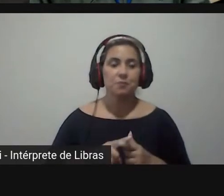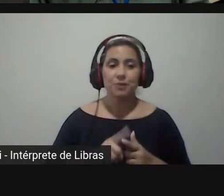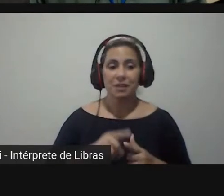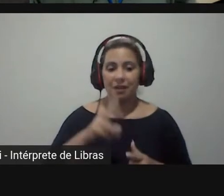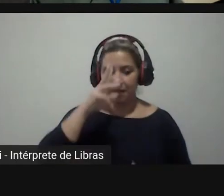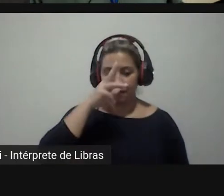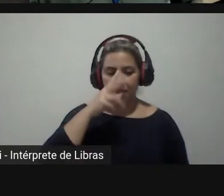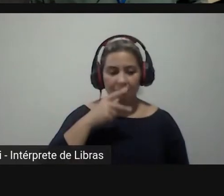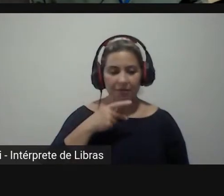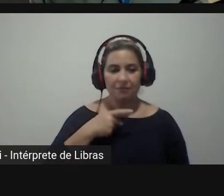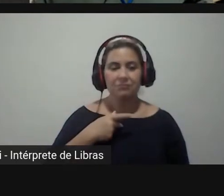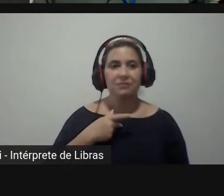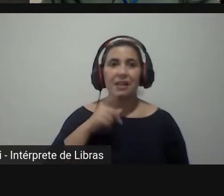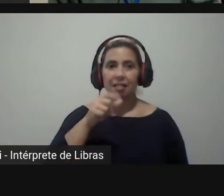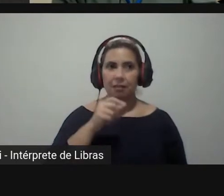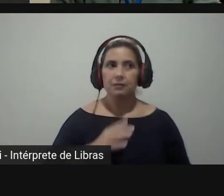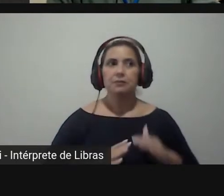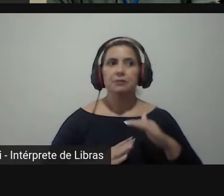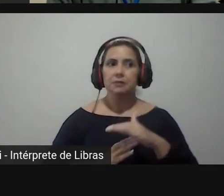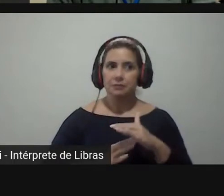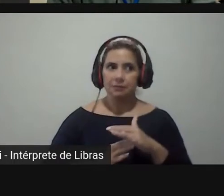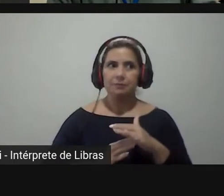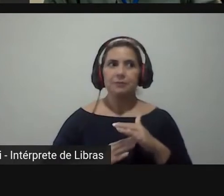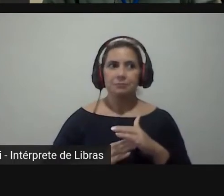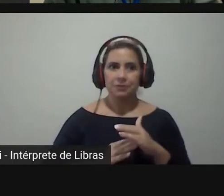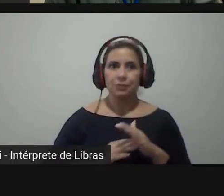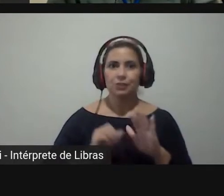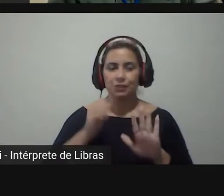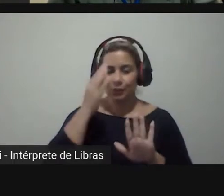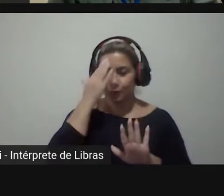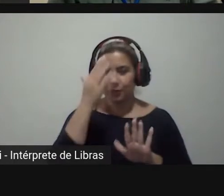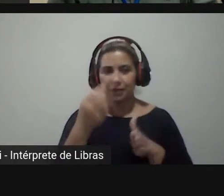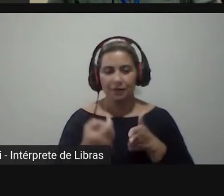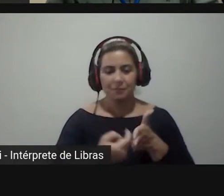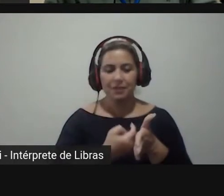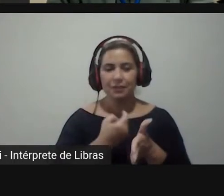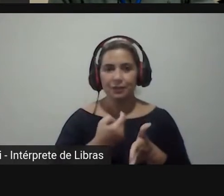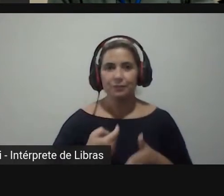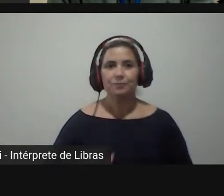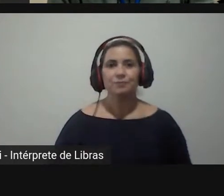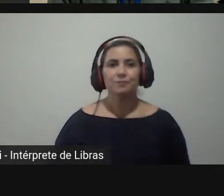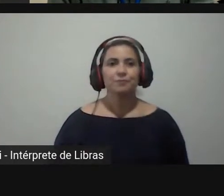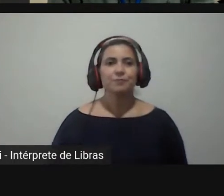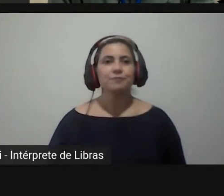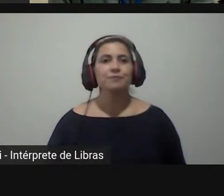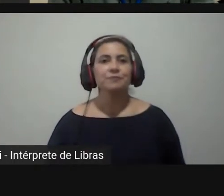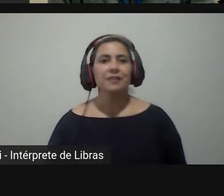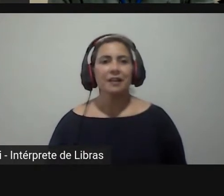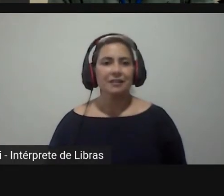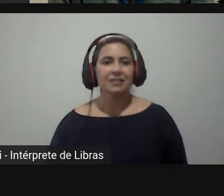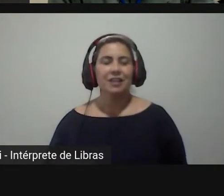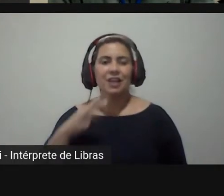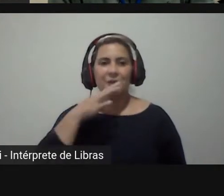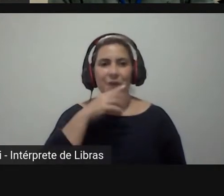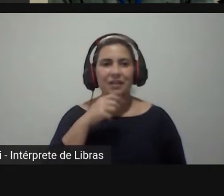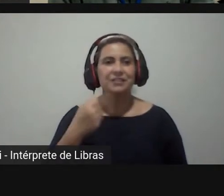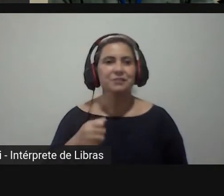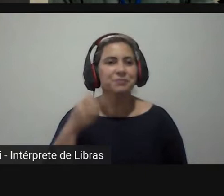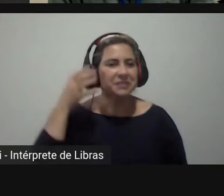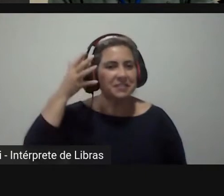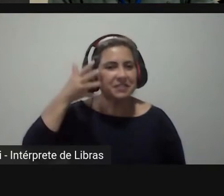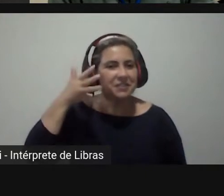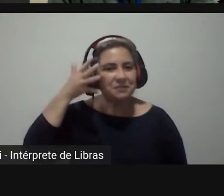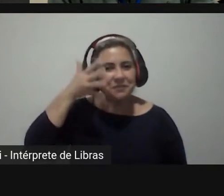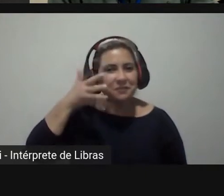mim são as maiores limitações tá muito obrigado pela pergunta legal Sérgio esse é um assunto que merece um simpósio só pra tratar disso né muito